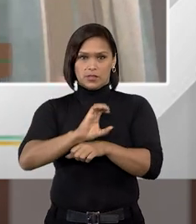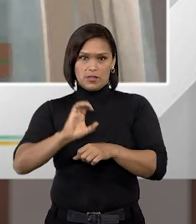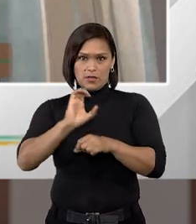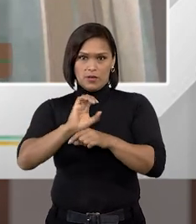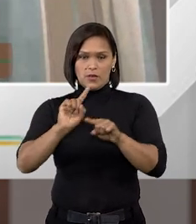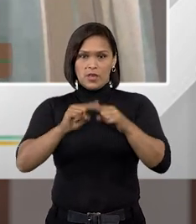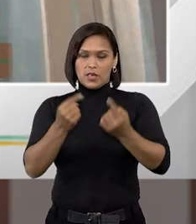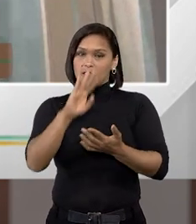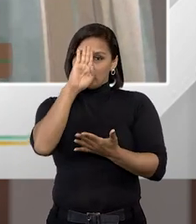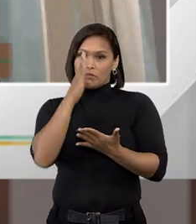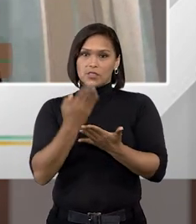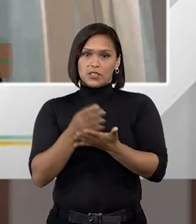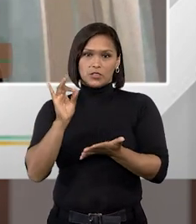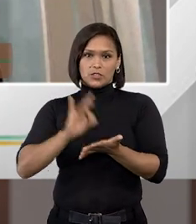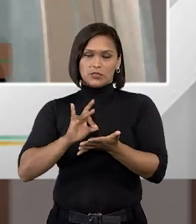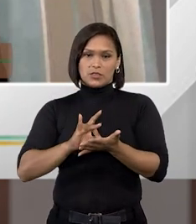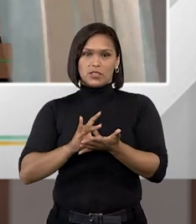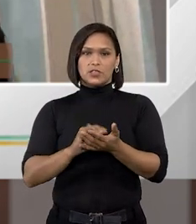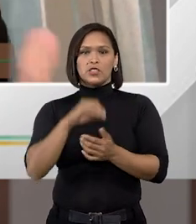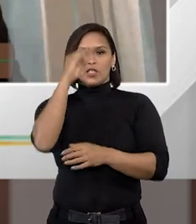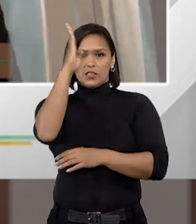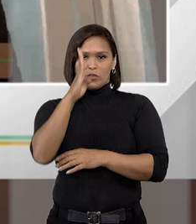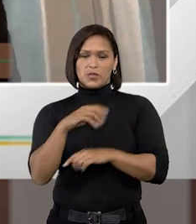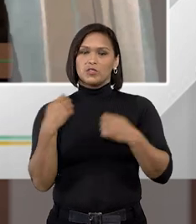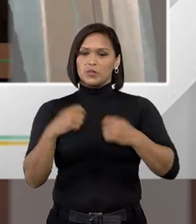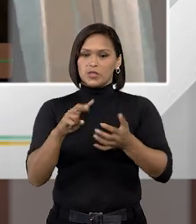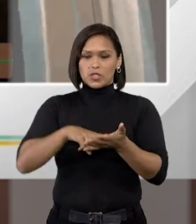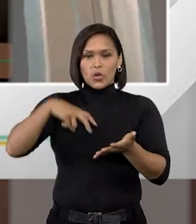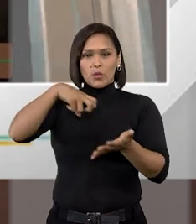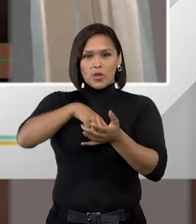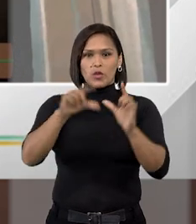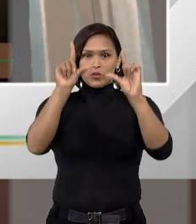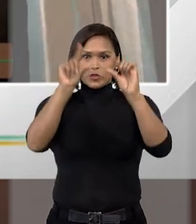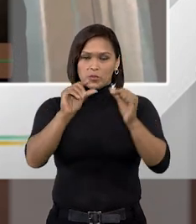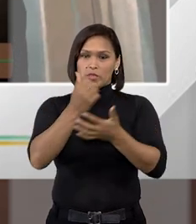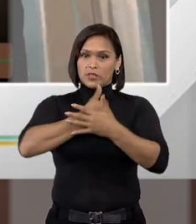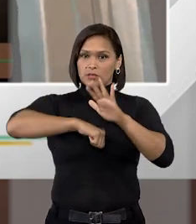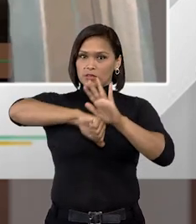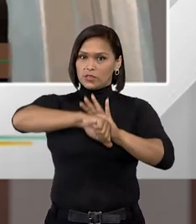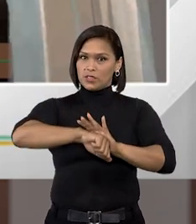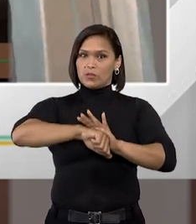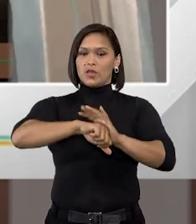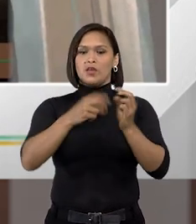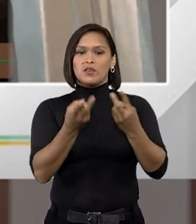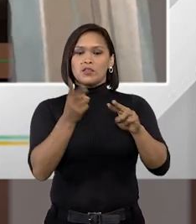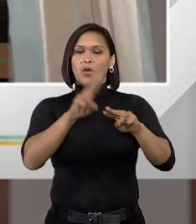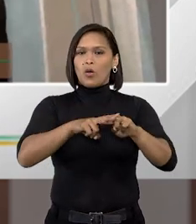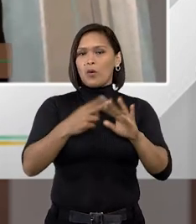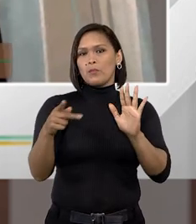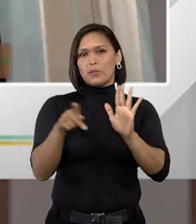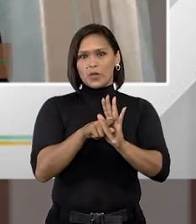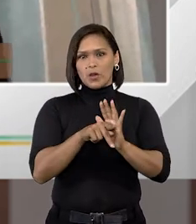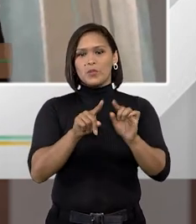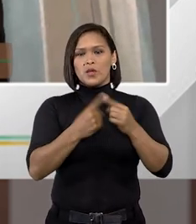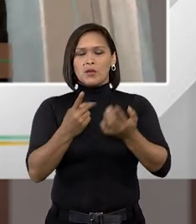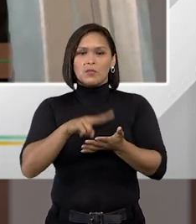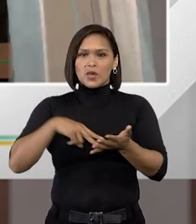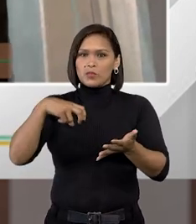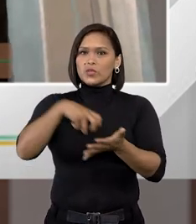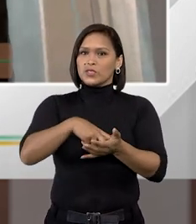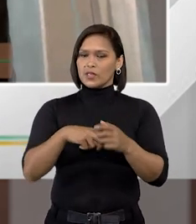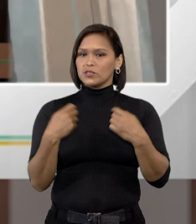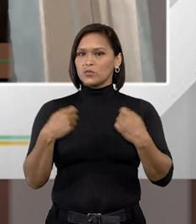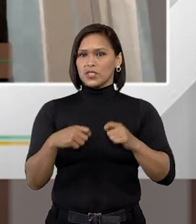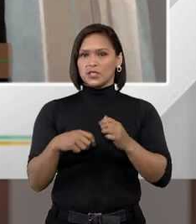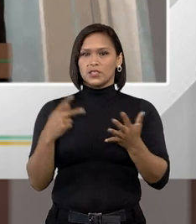então acredito que o Brasil deve punir os pequenos delitos e não com prisão propriamente mas a punibilidade deve